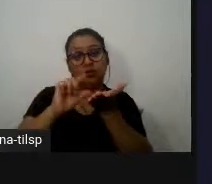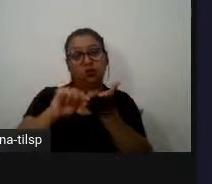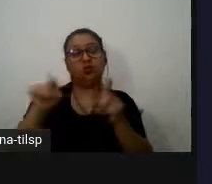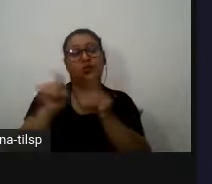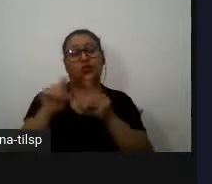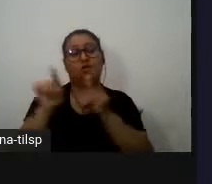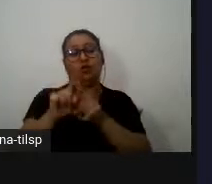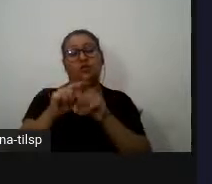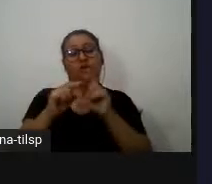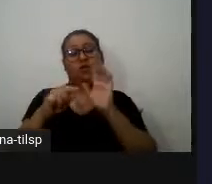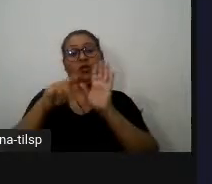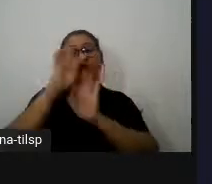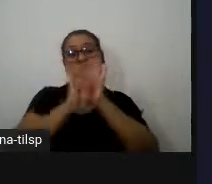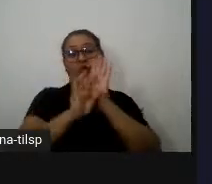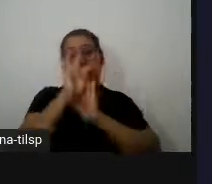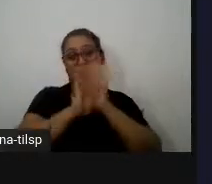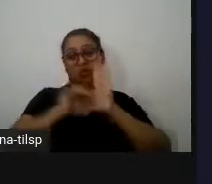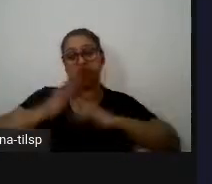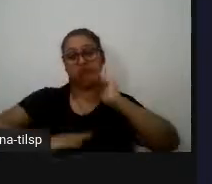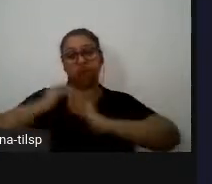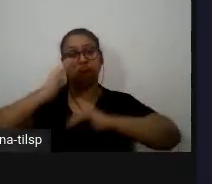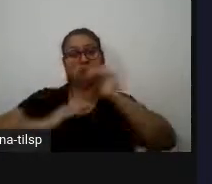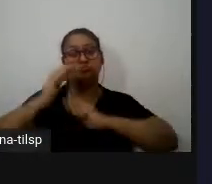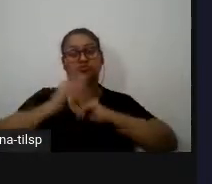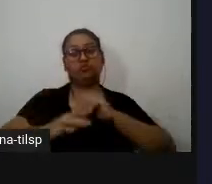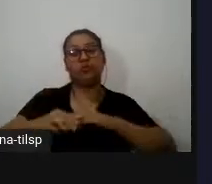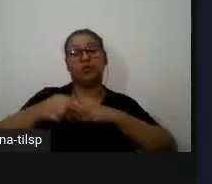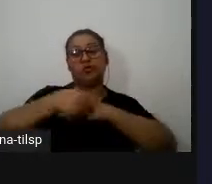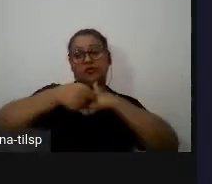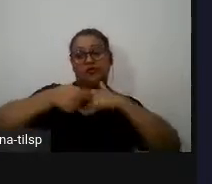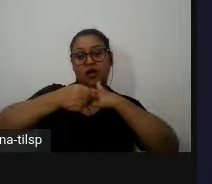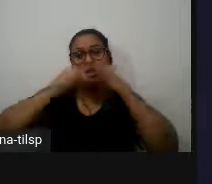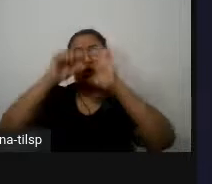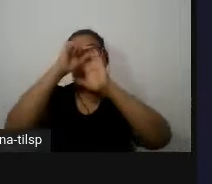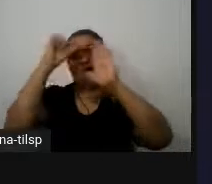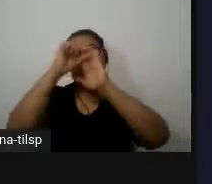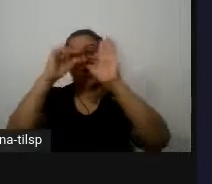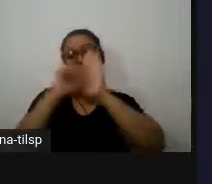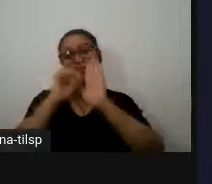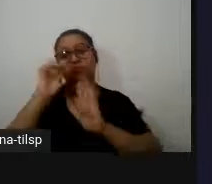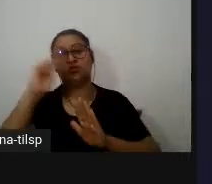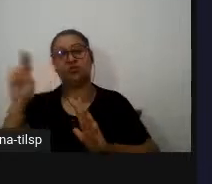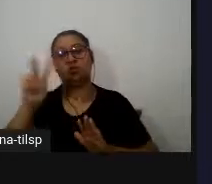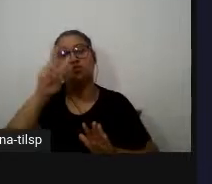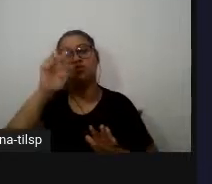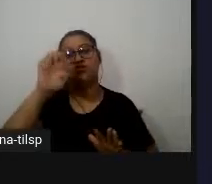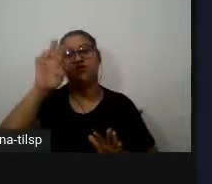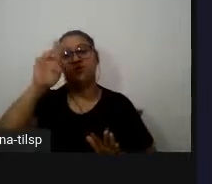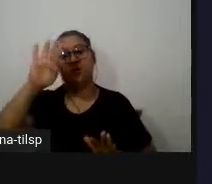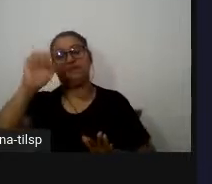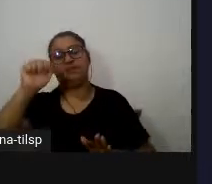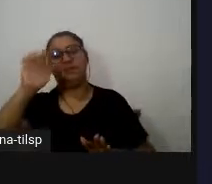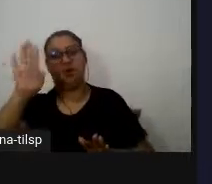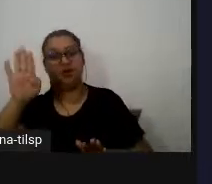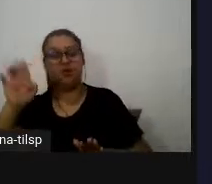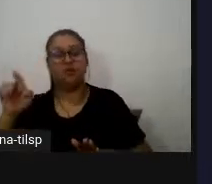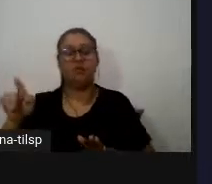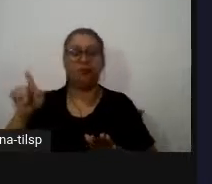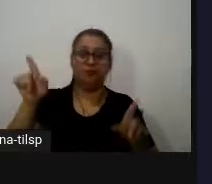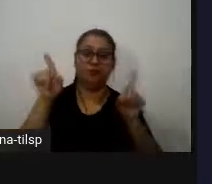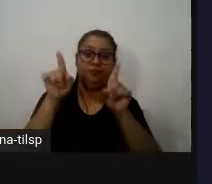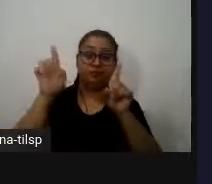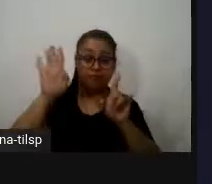que constituem os textos os elementos verbais e não verbais e sobretudo as relações que se estabelecem entre essas